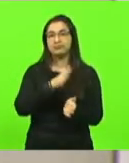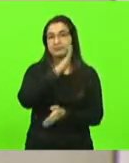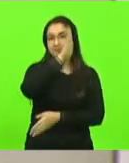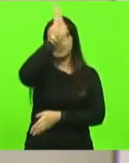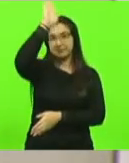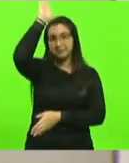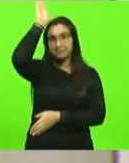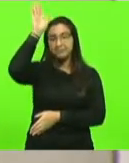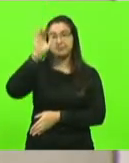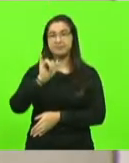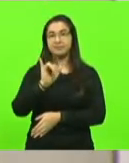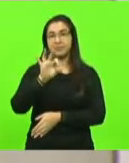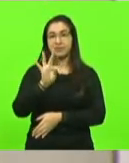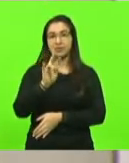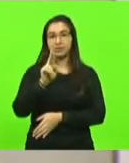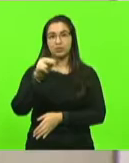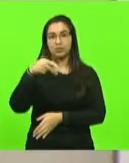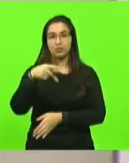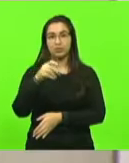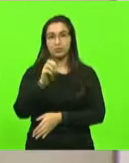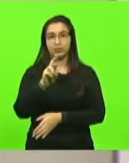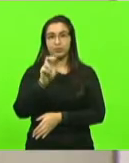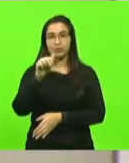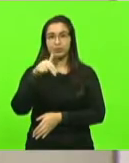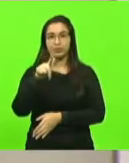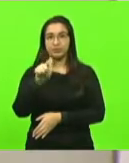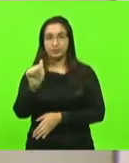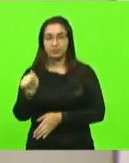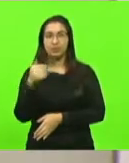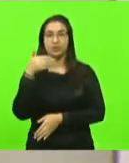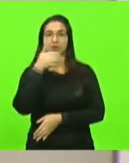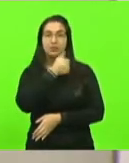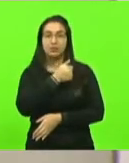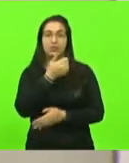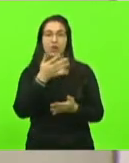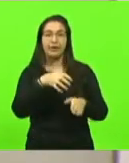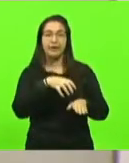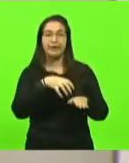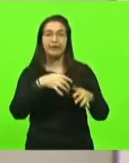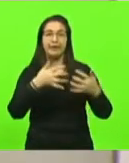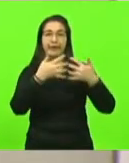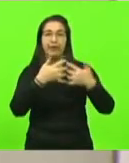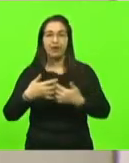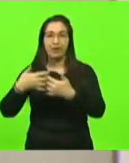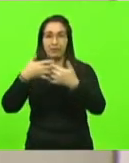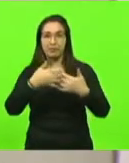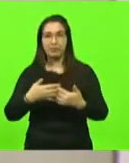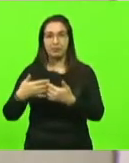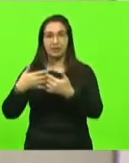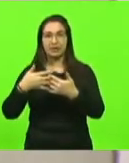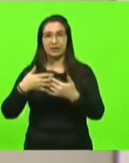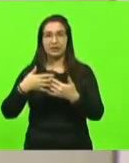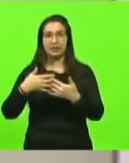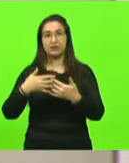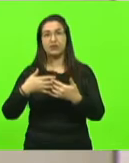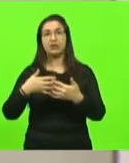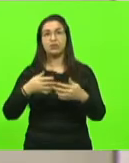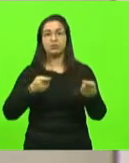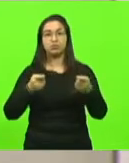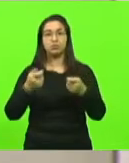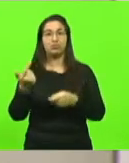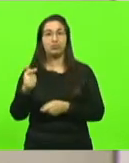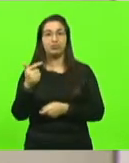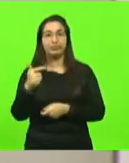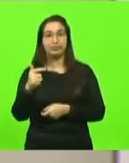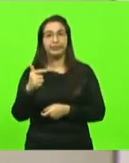de Ituporanga, pela atuação impecável às vítimas da ocorrência do caminhão desgovernado, no dia 24 de agosto do corrente ano. Em discussão,